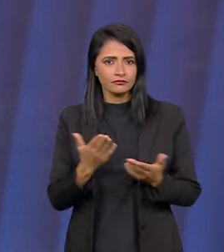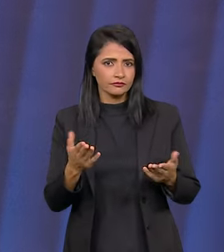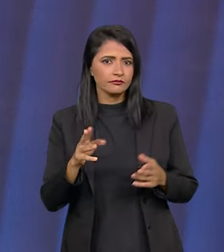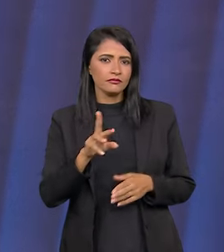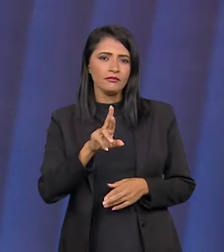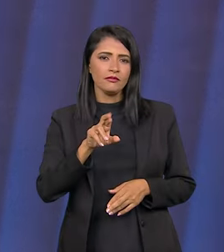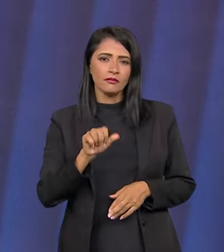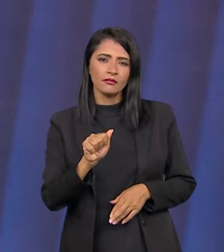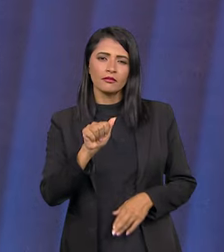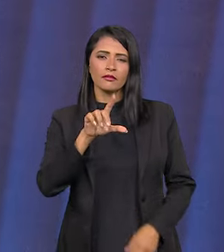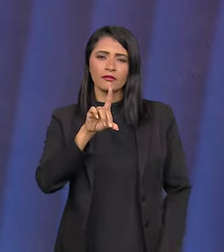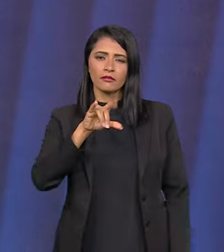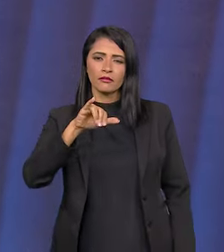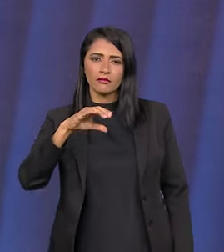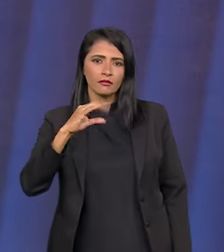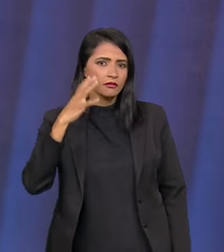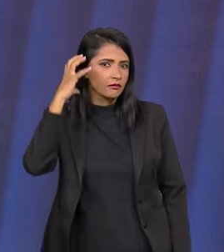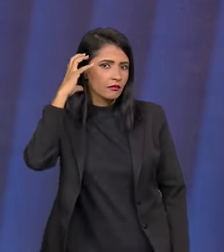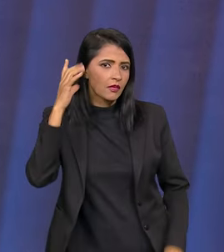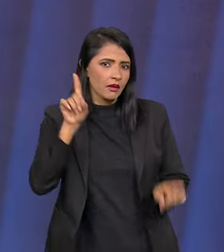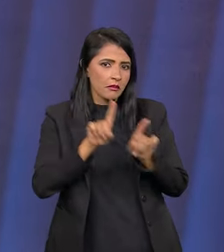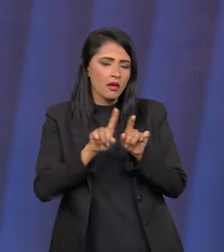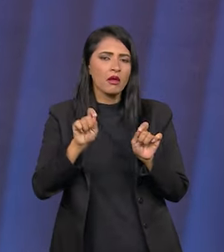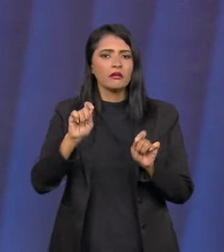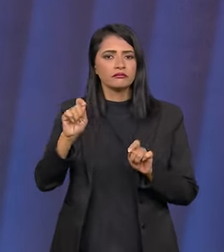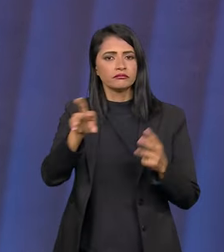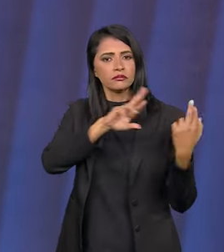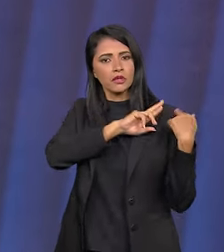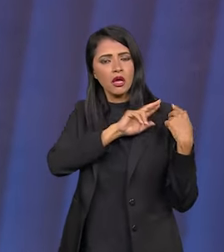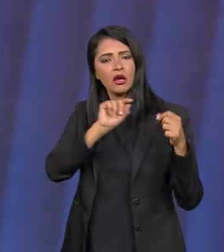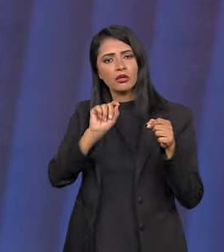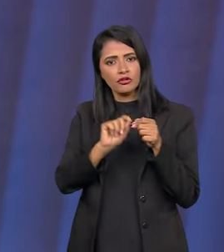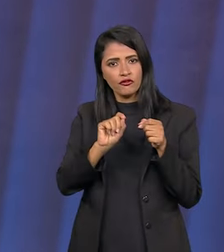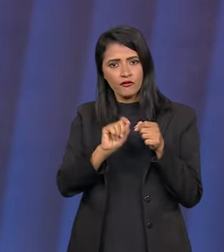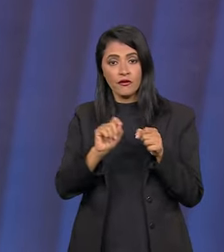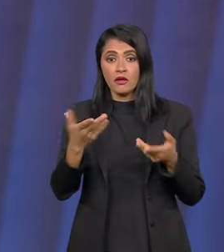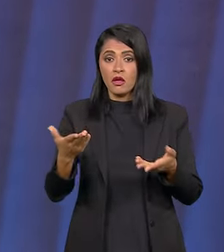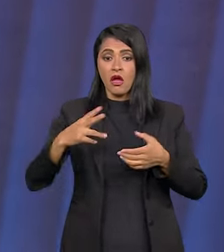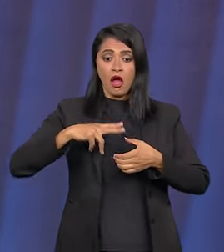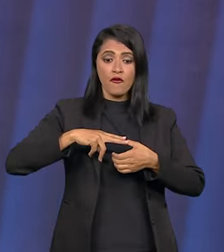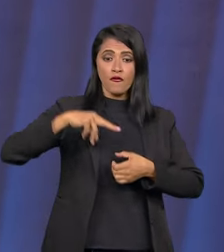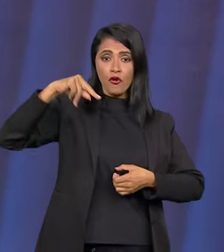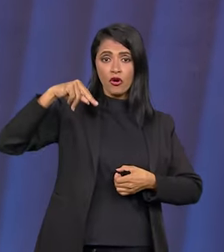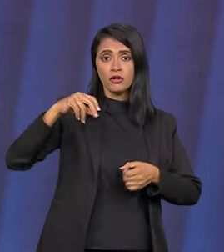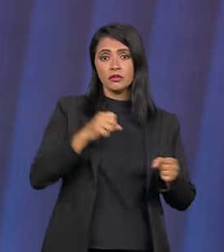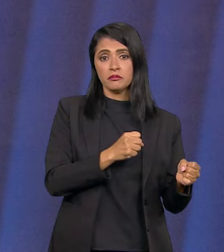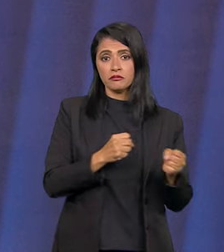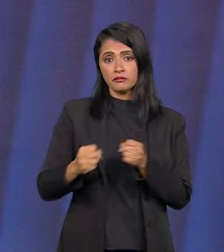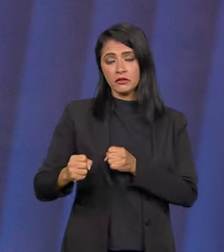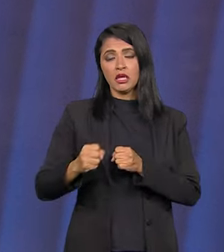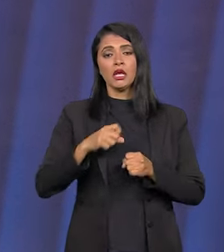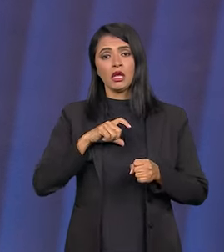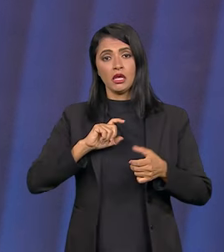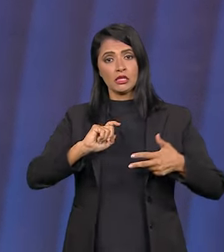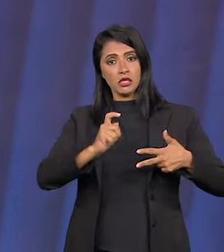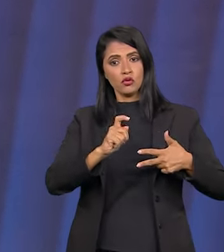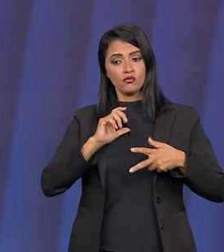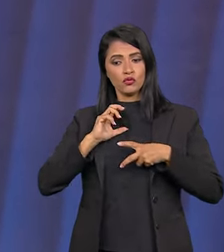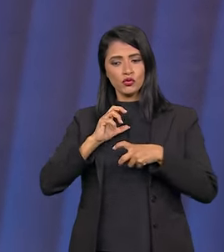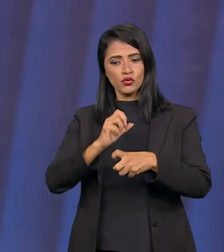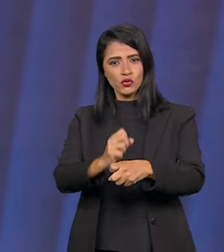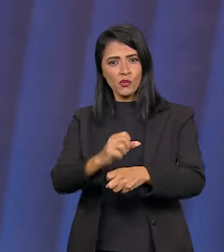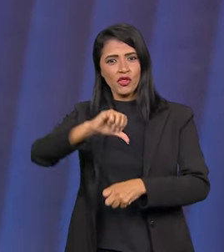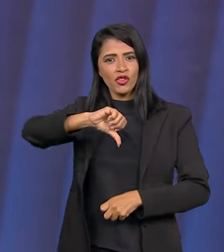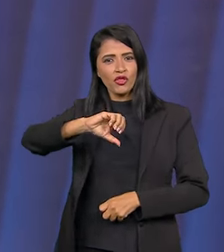Agora, falando em rádio, a gente tem a responsabilidade, a honra de fazer a voz do Brasil, e o Poder Executivo, que está fazendo